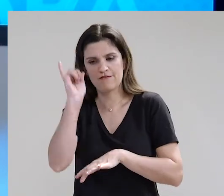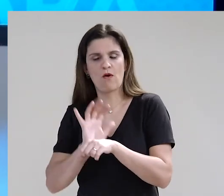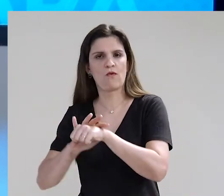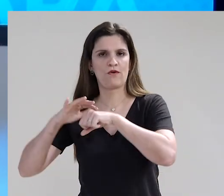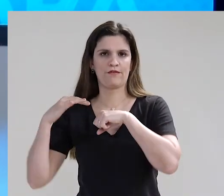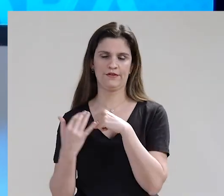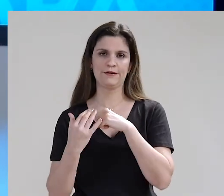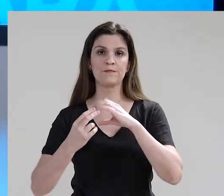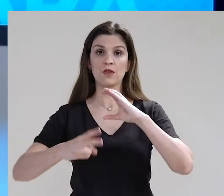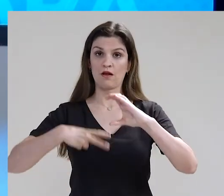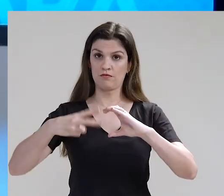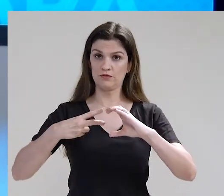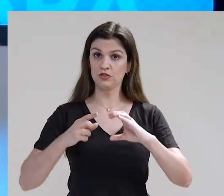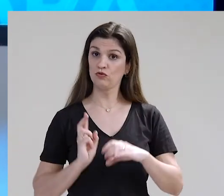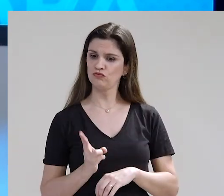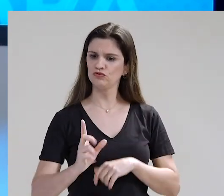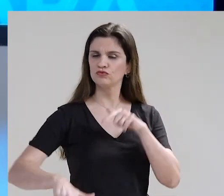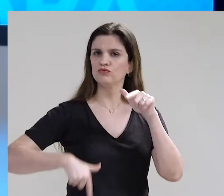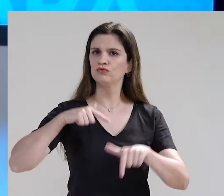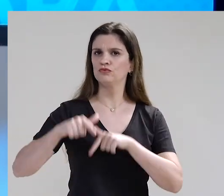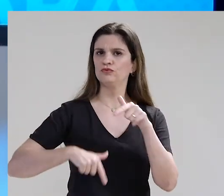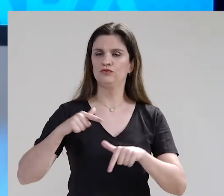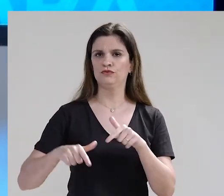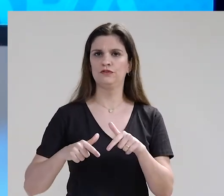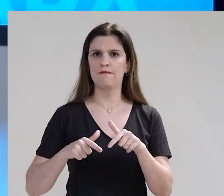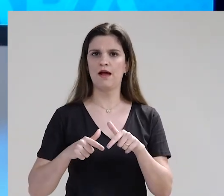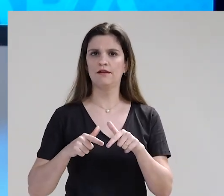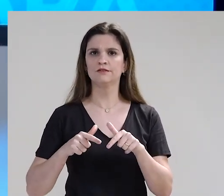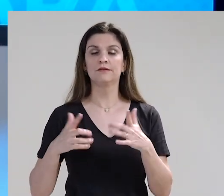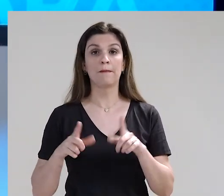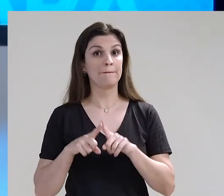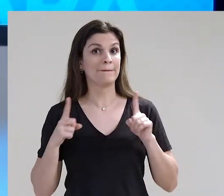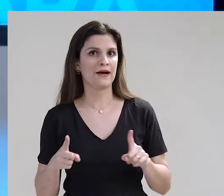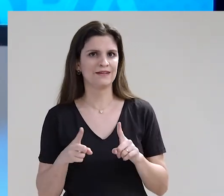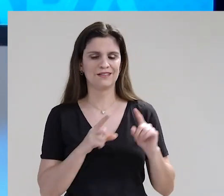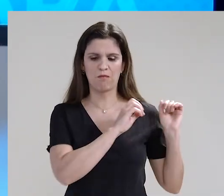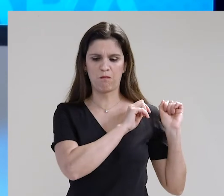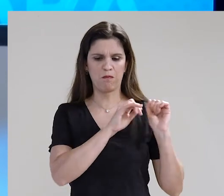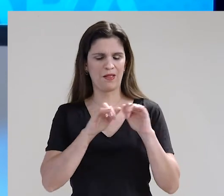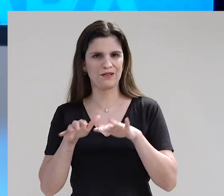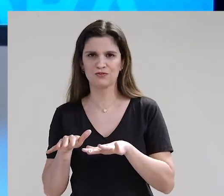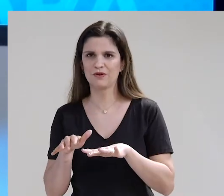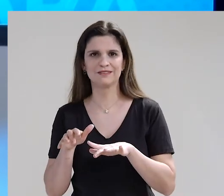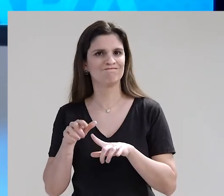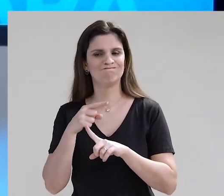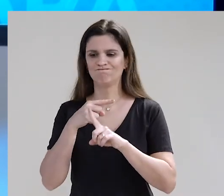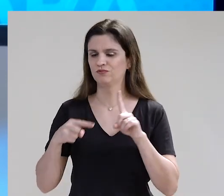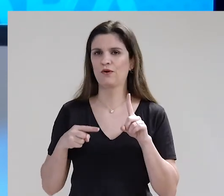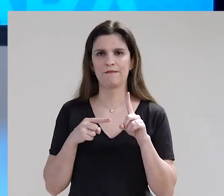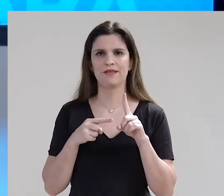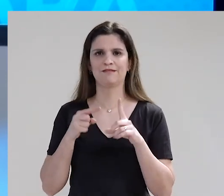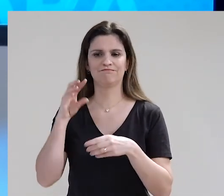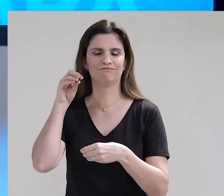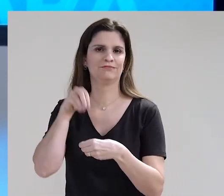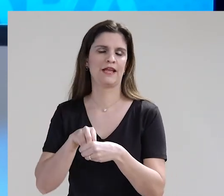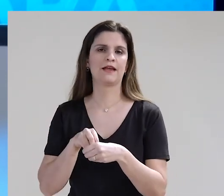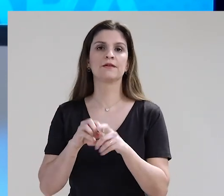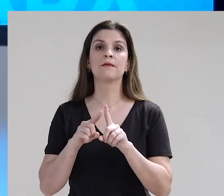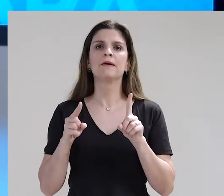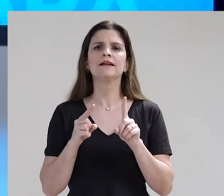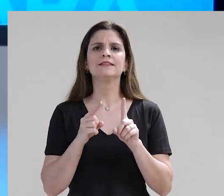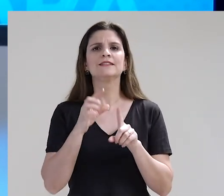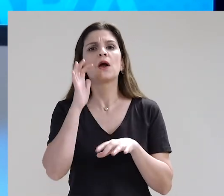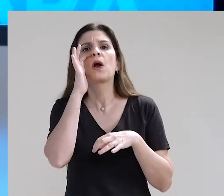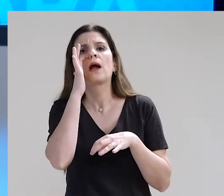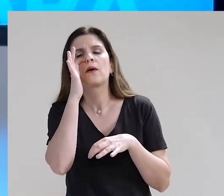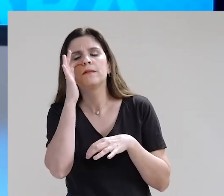ao coronavírus, a Câmara Municipal mantém as atividades, mas está fechada ao público. O trabalho dos vereadores você pode